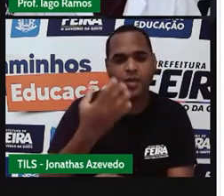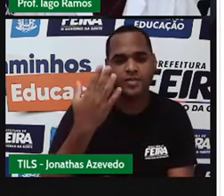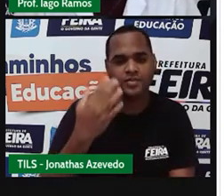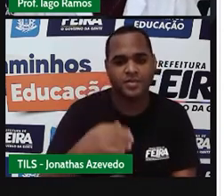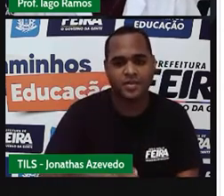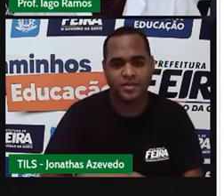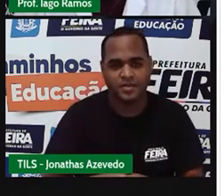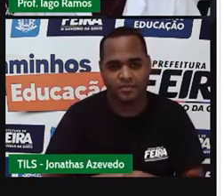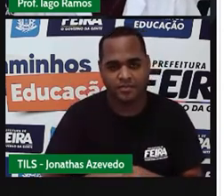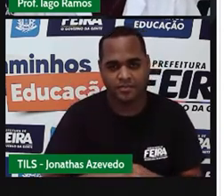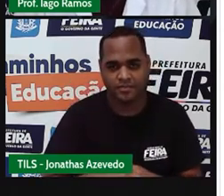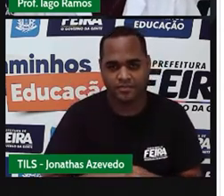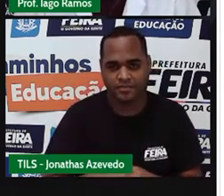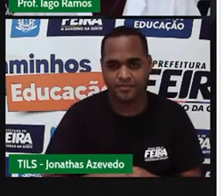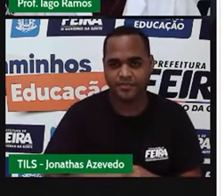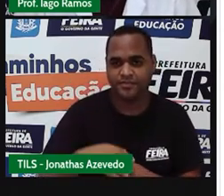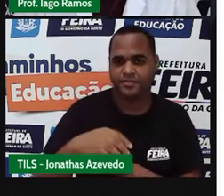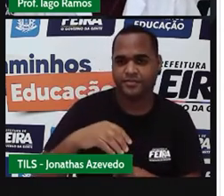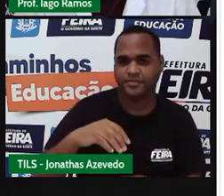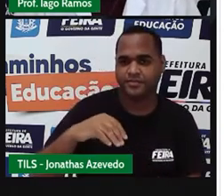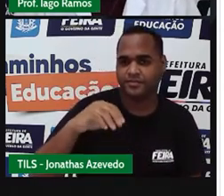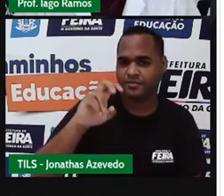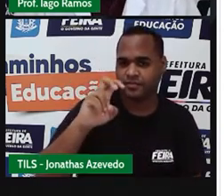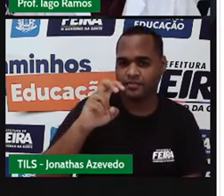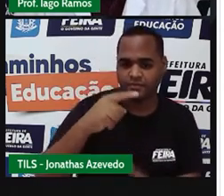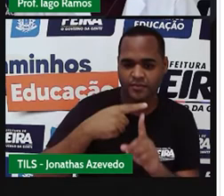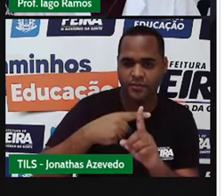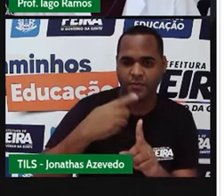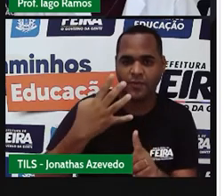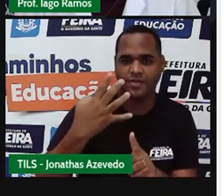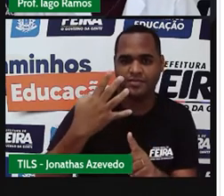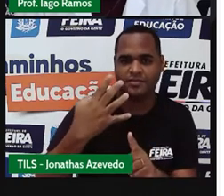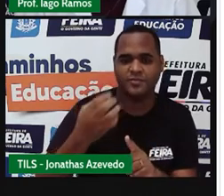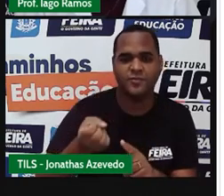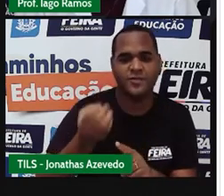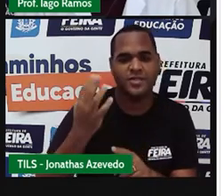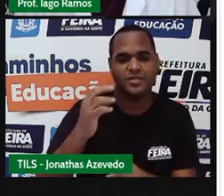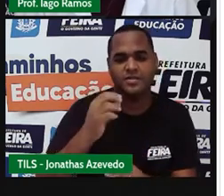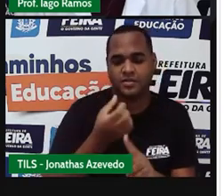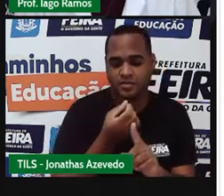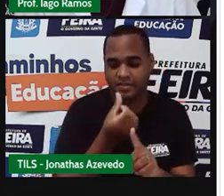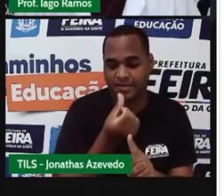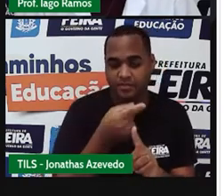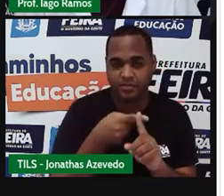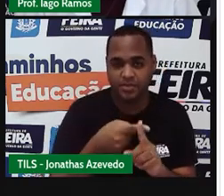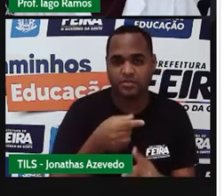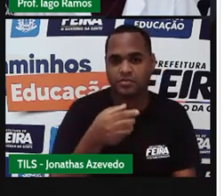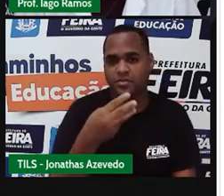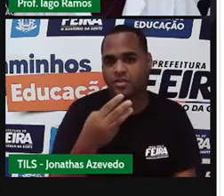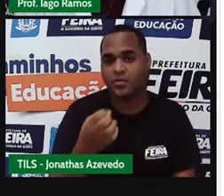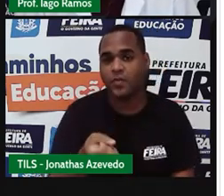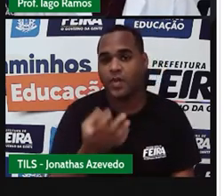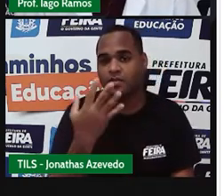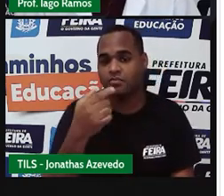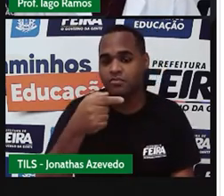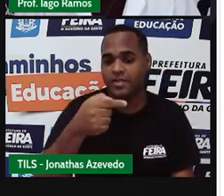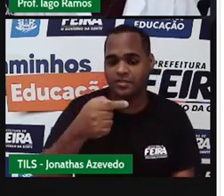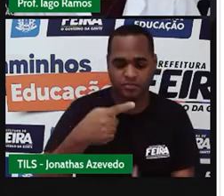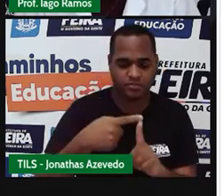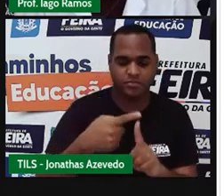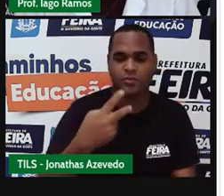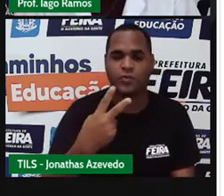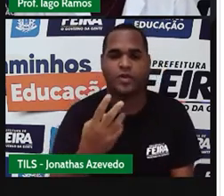Aqui no outro. 5 mais 4. 6 mais 3. 7 mais 2.